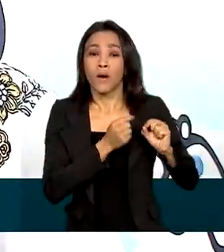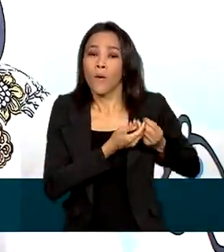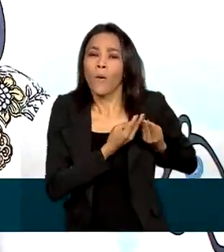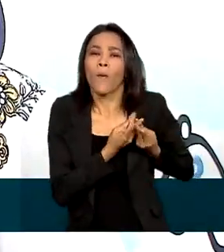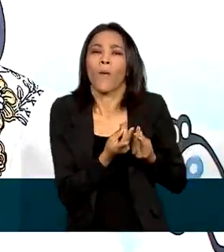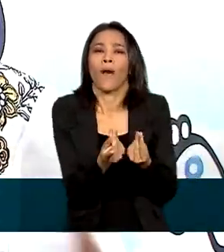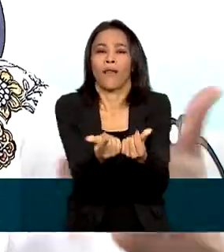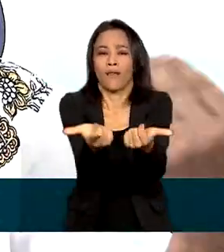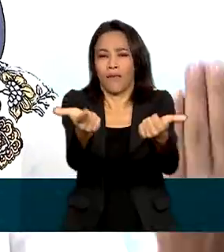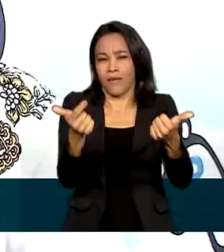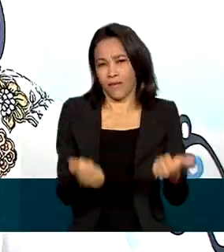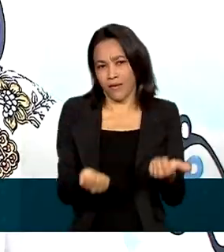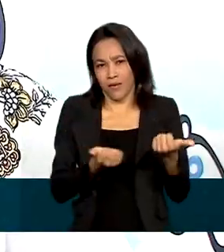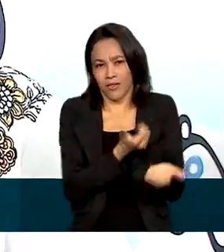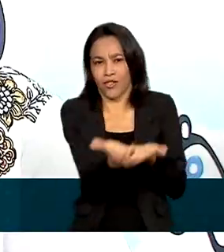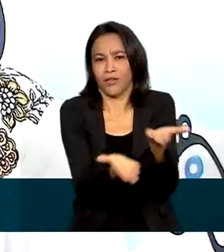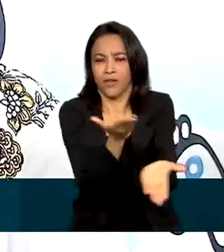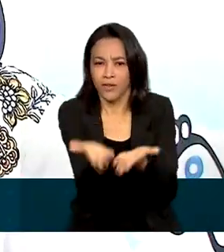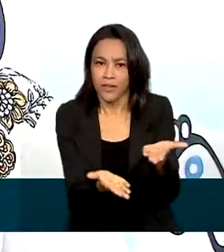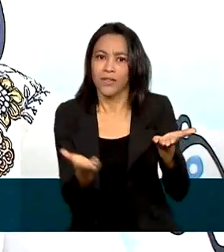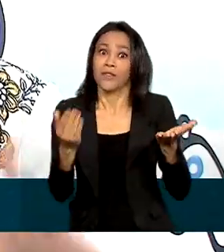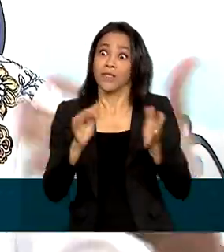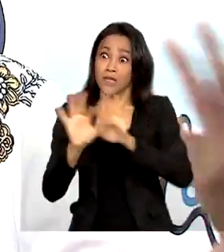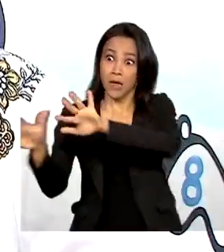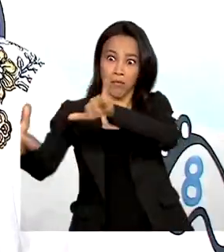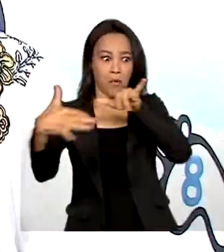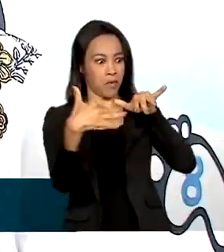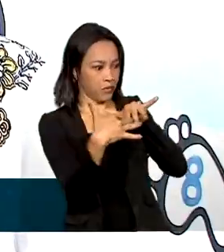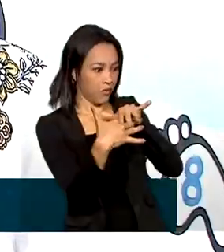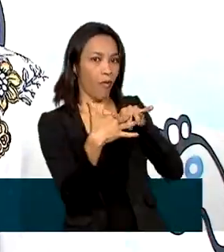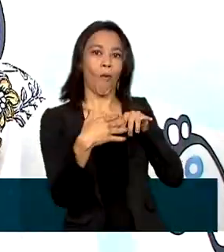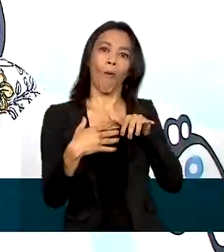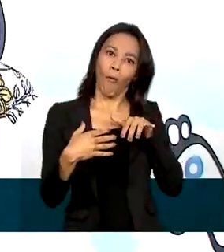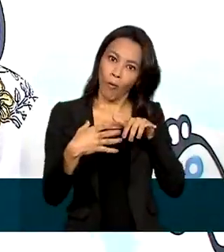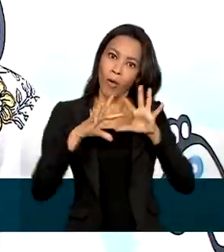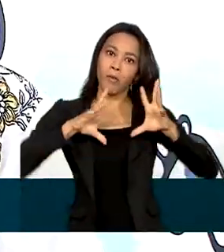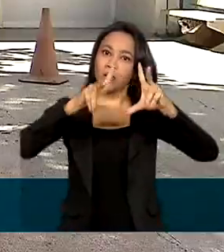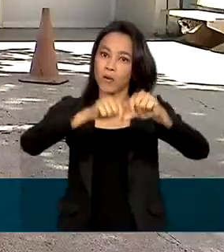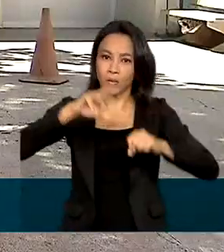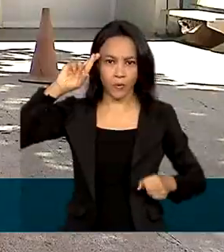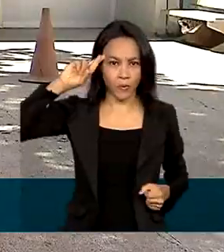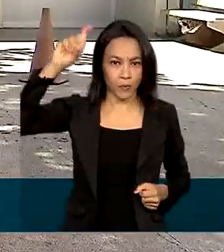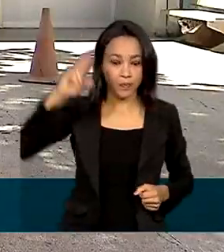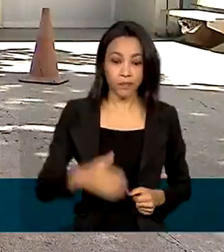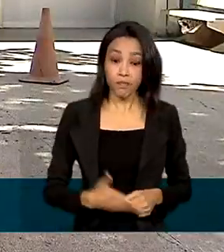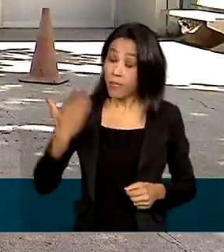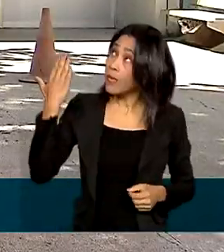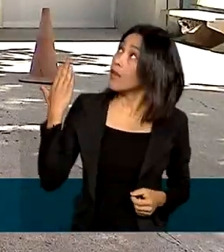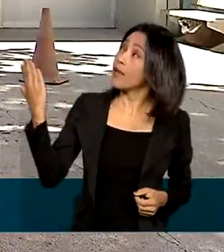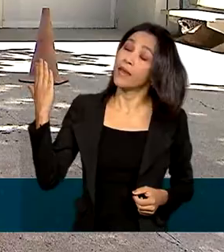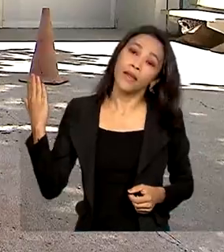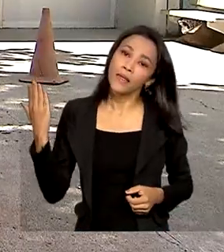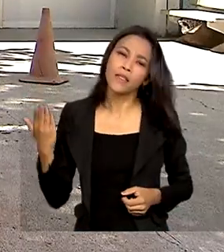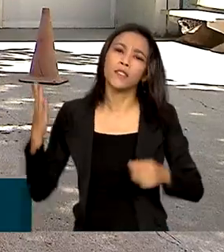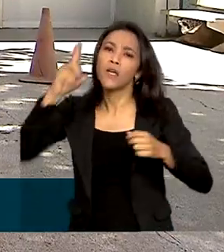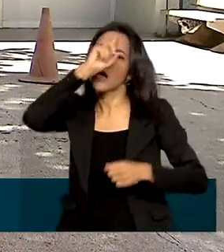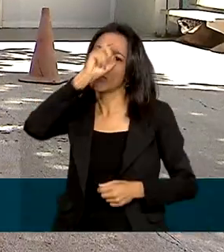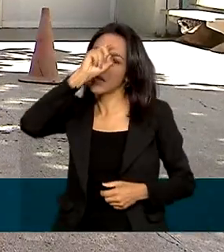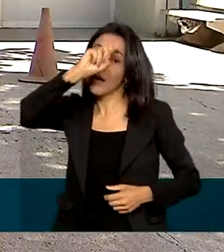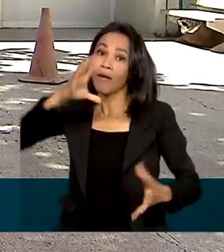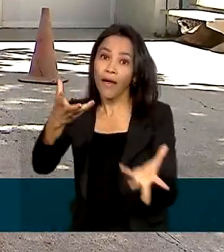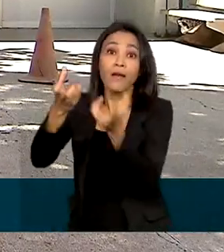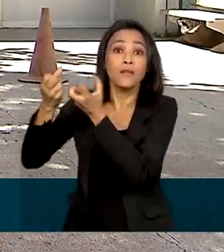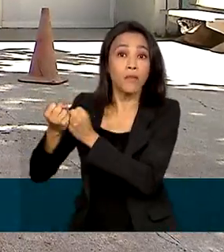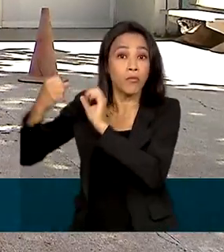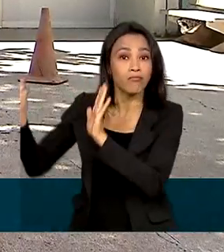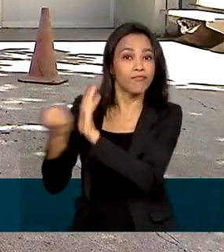partir daí vai ser reconhecido pela população e por todos os gestores. Este hospital recebeu a primeira certificação